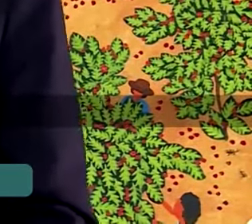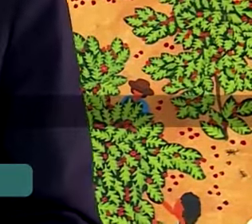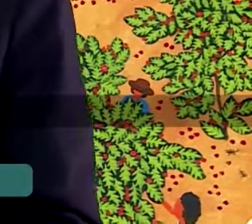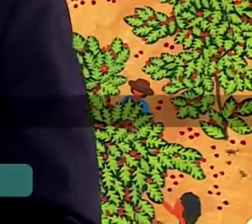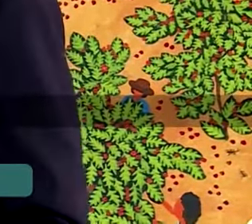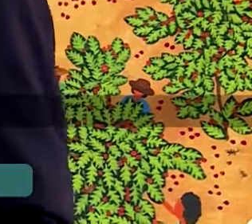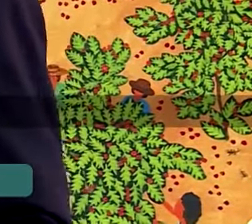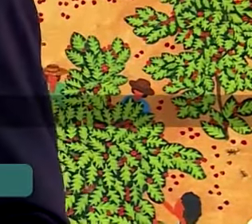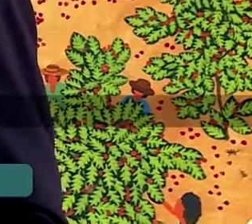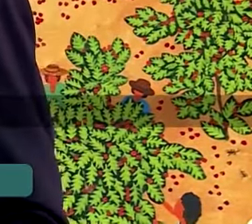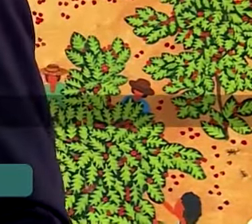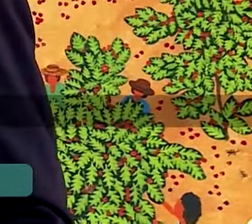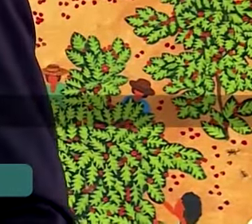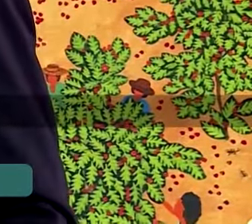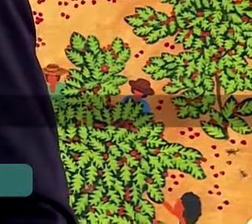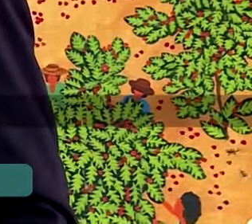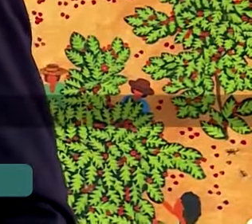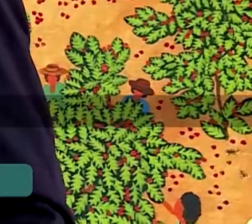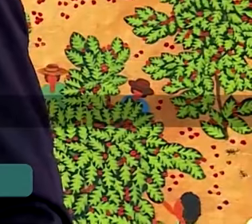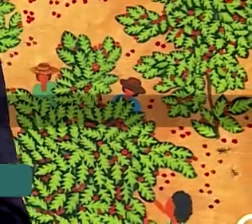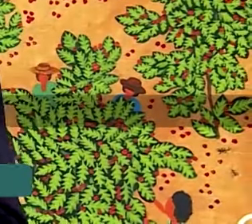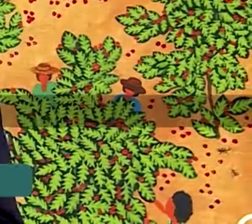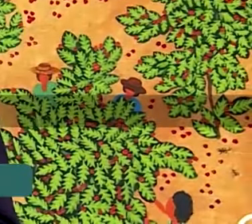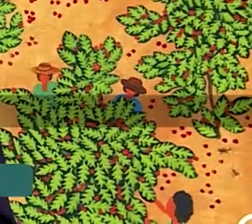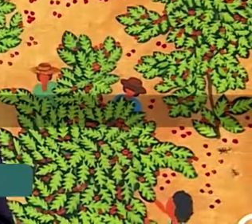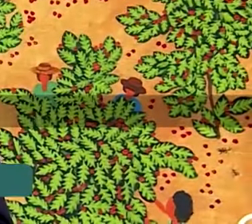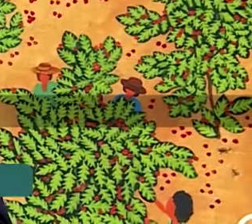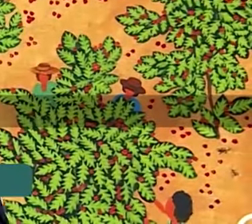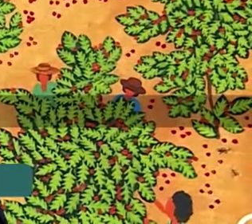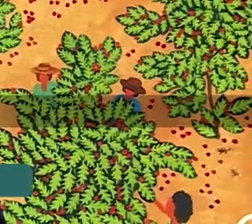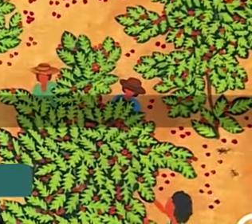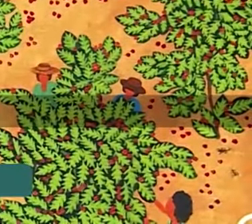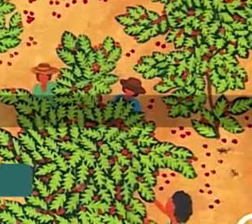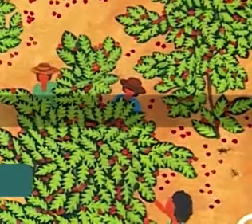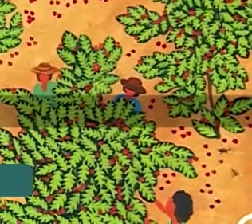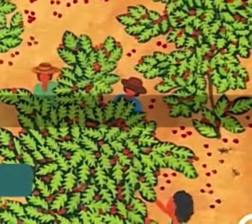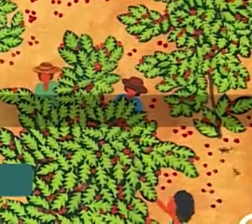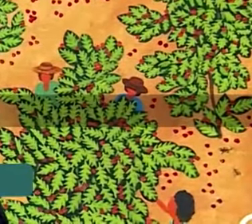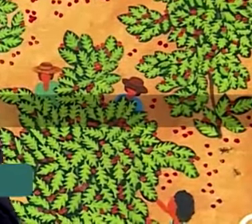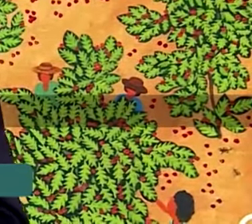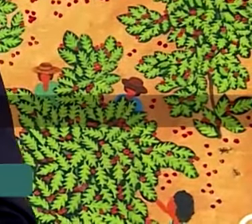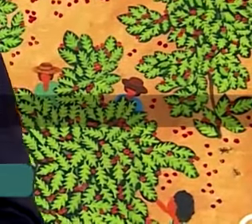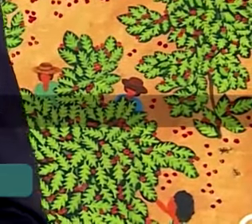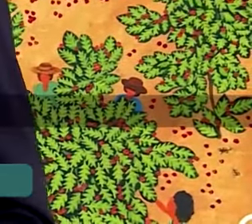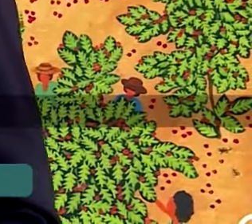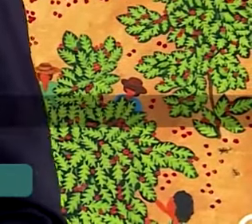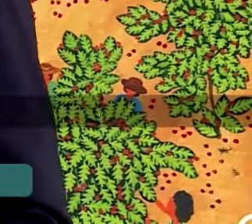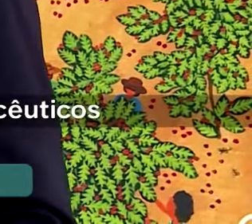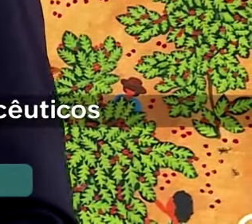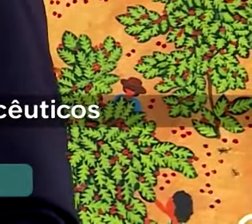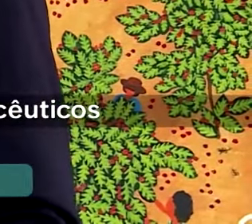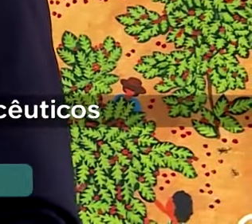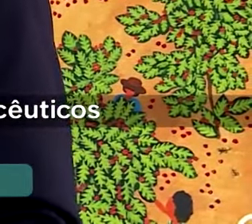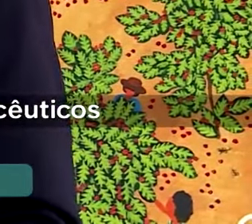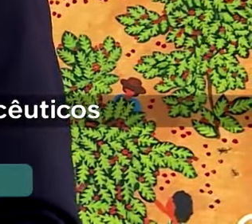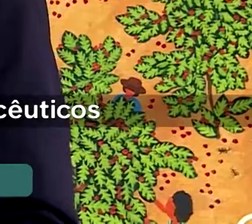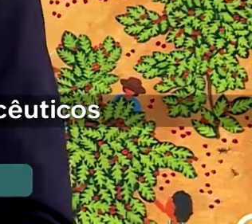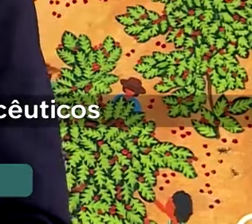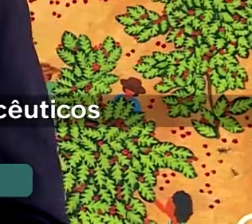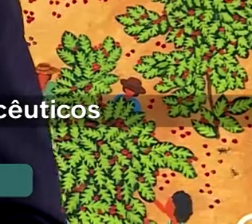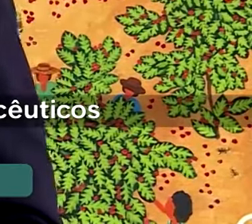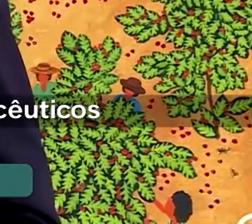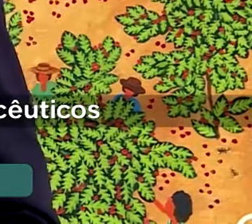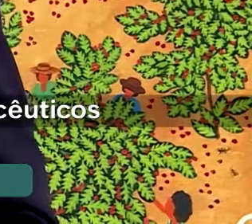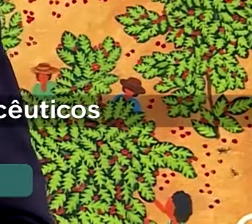é o poder global quando se trata da agricultura. Nós falamos sobre importância da saúde. E, em relação à